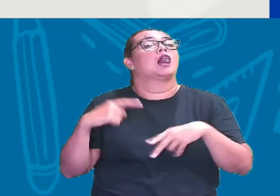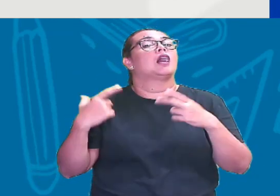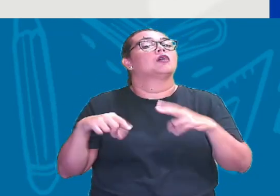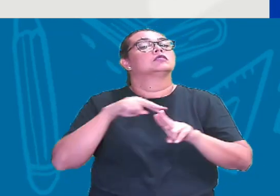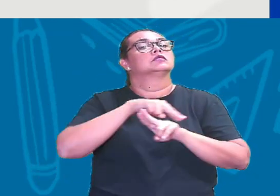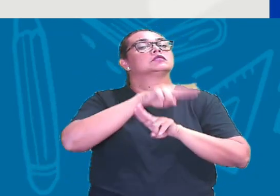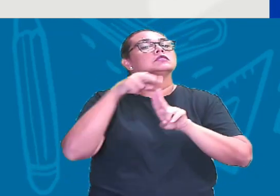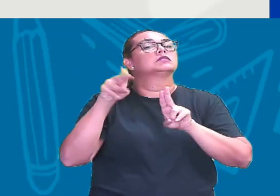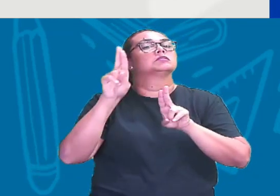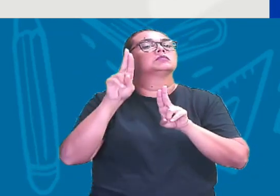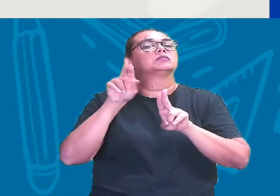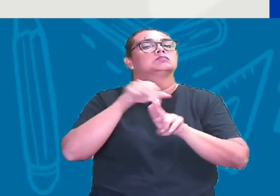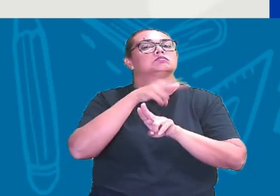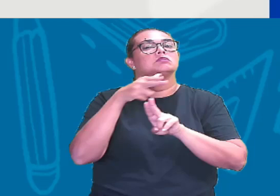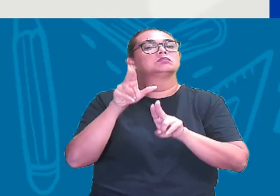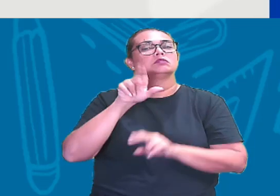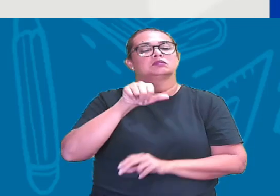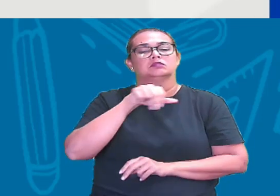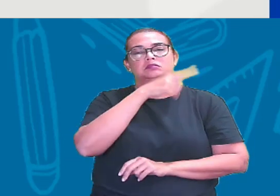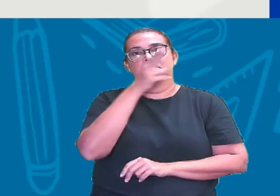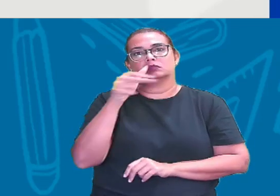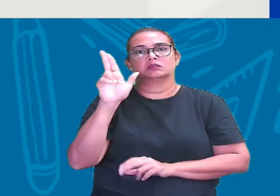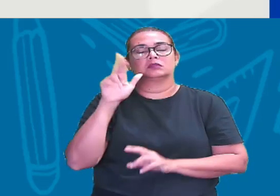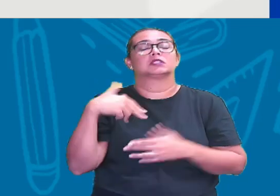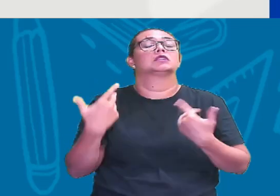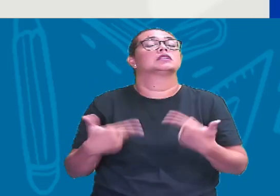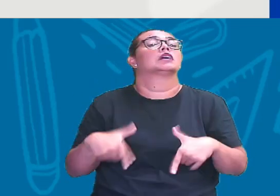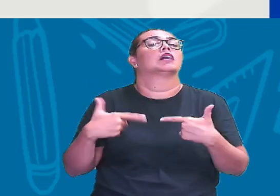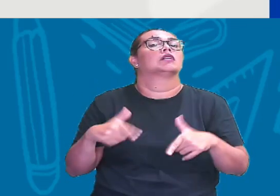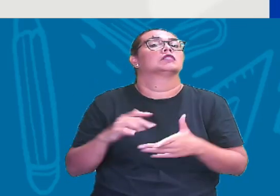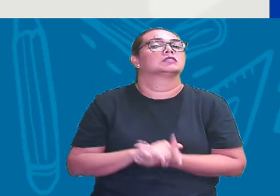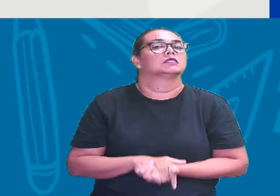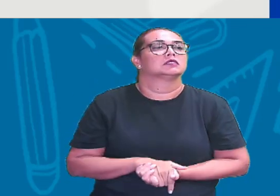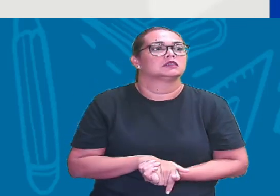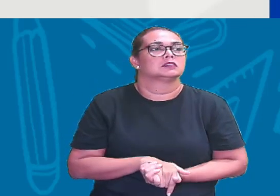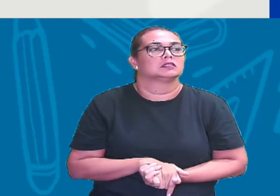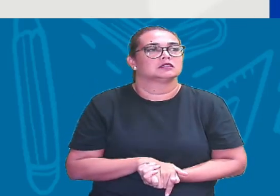representando aí A letrinha aí que é Pi? Hum?